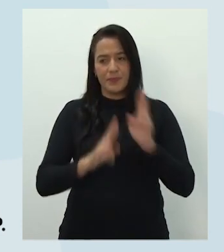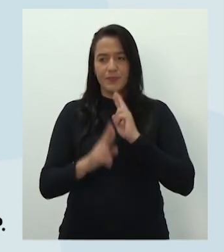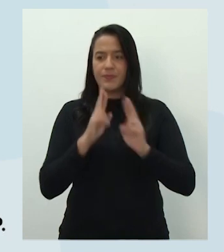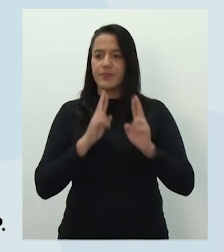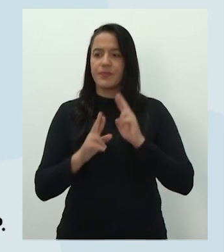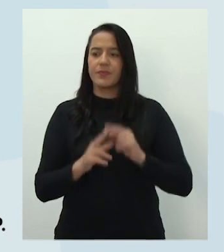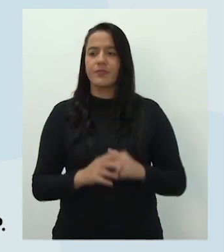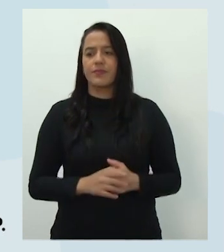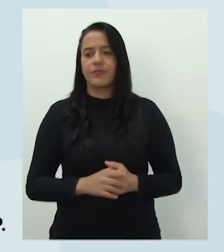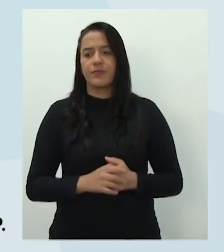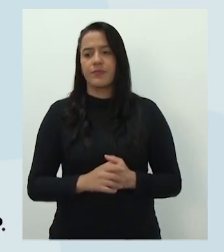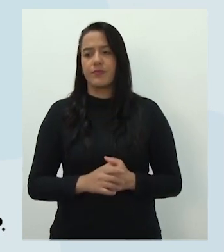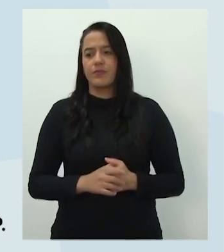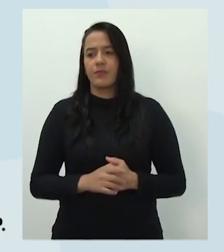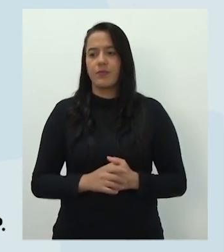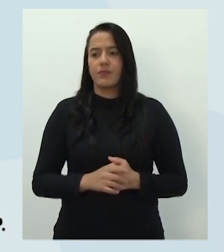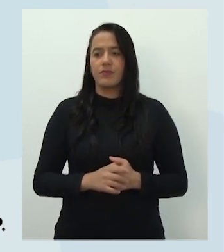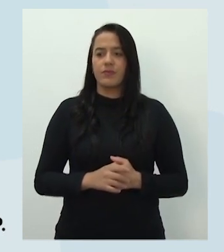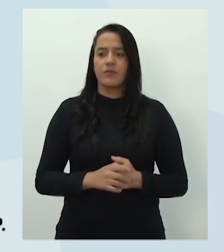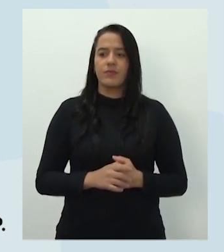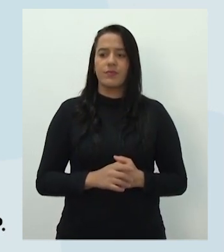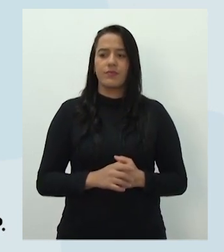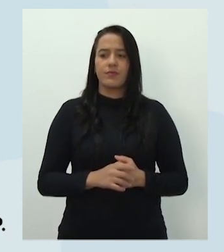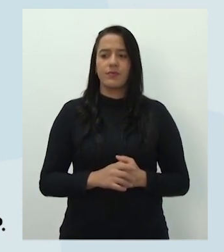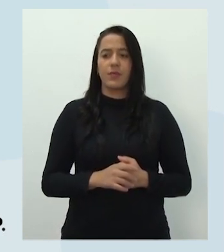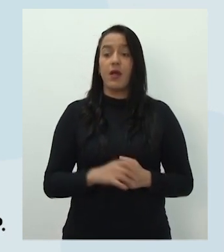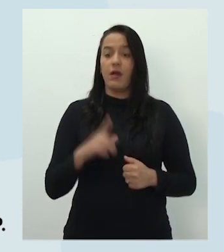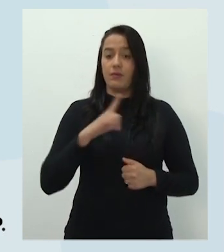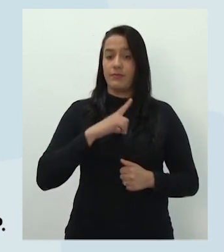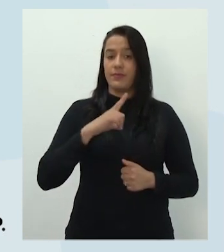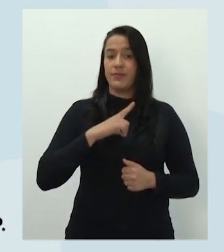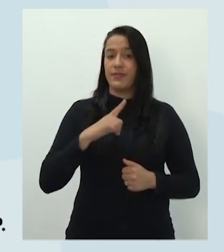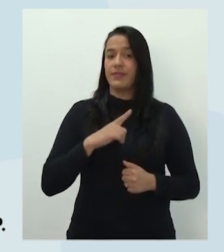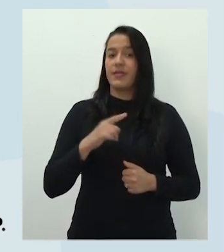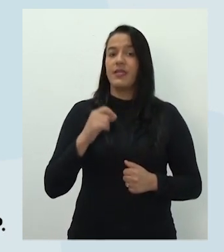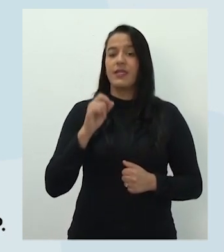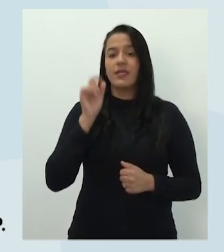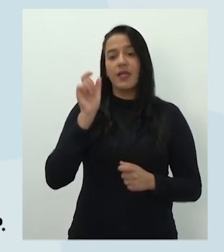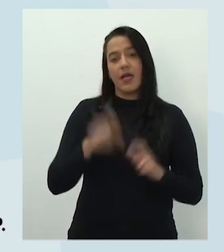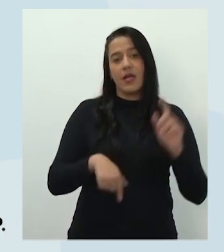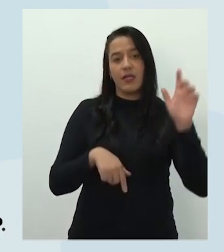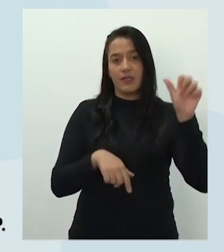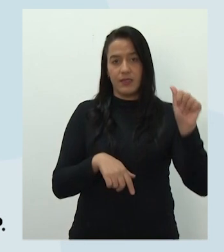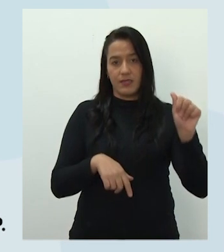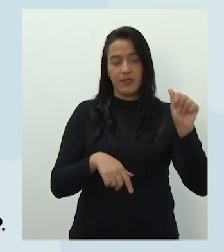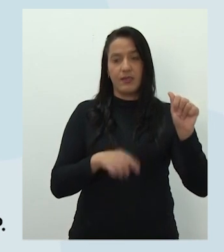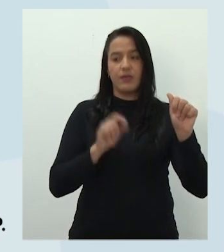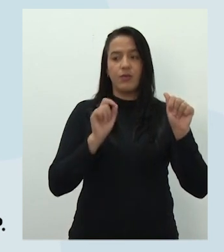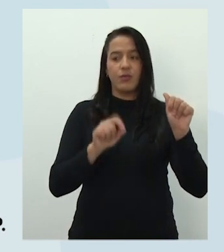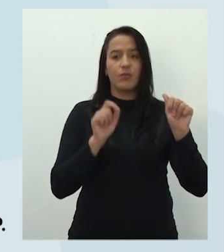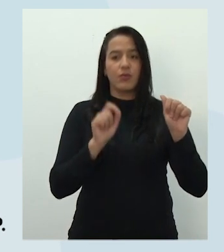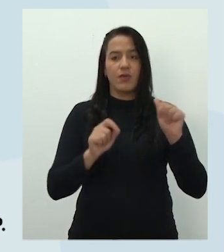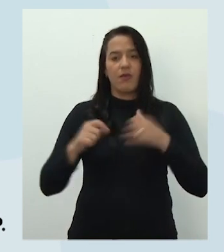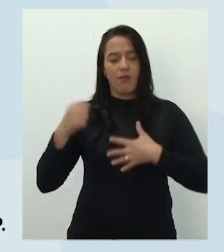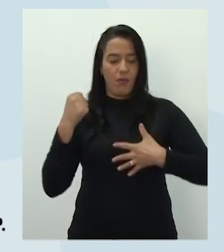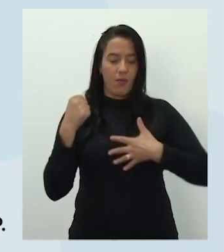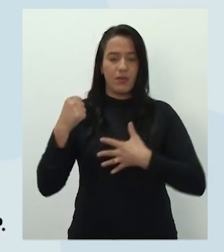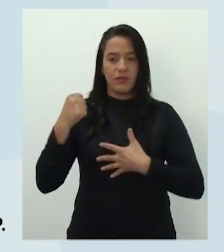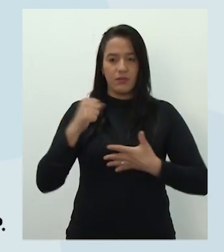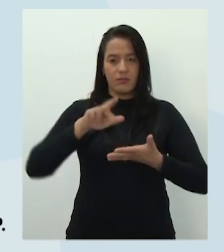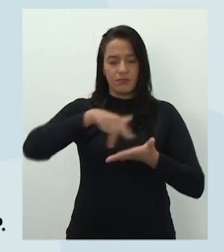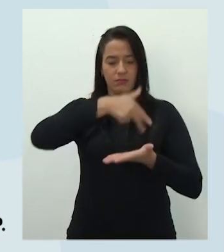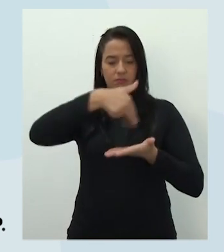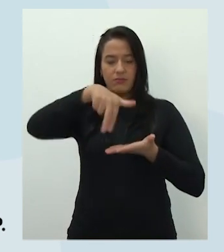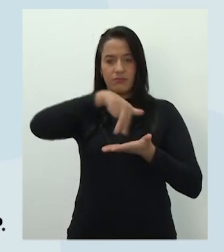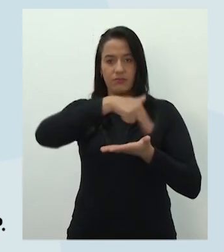bastante respostas. A Cecília diz que a letra A é dança, a imagem é a dança. Vamos ver. Ah, tá. A